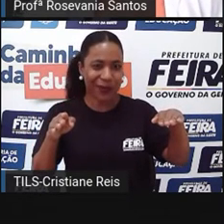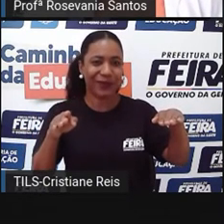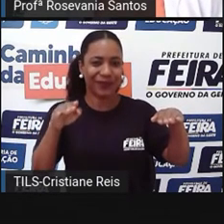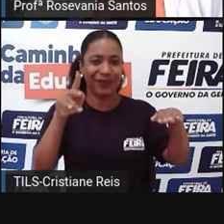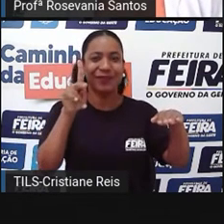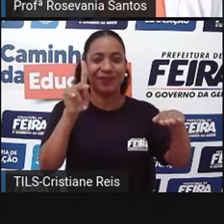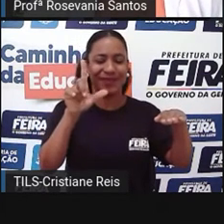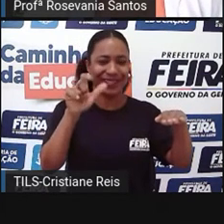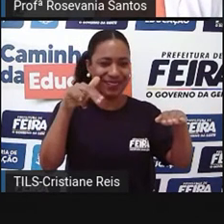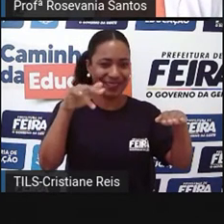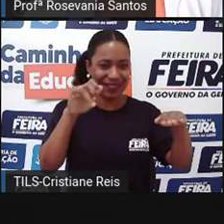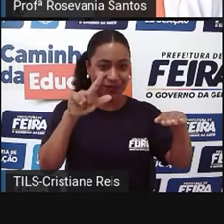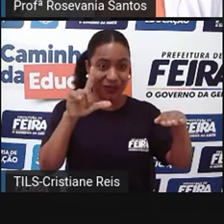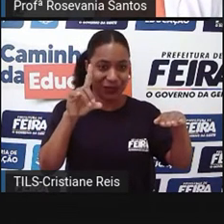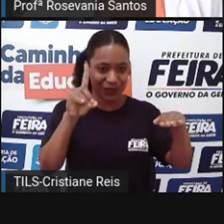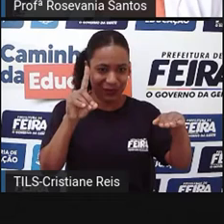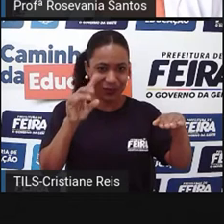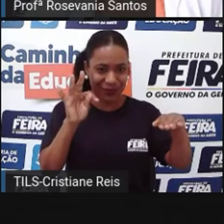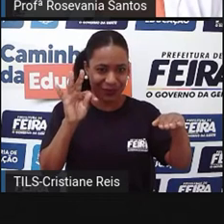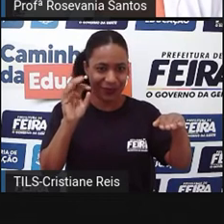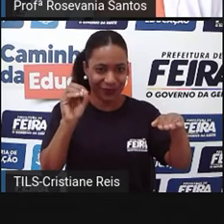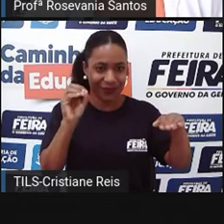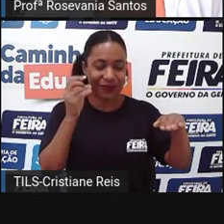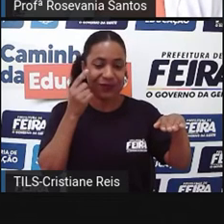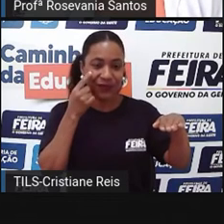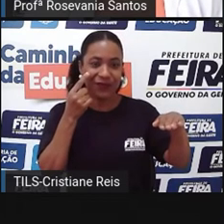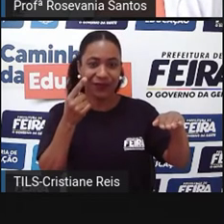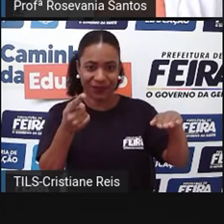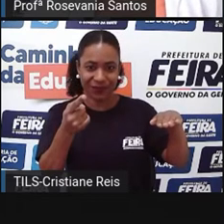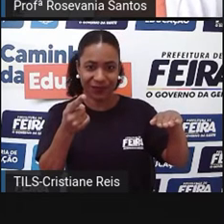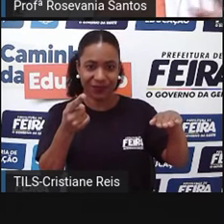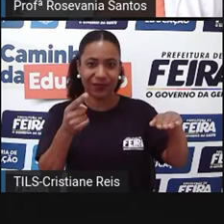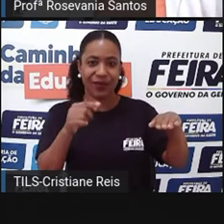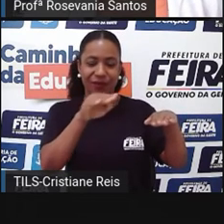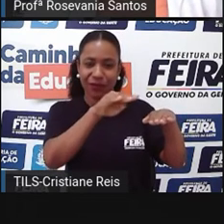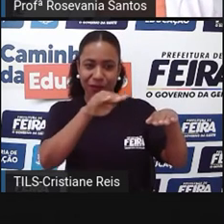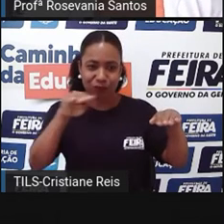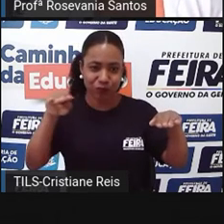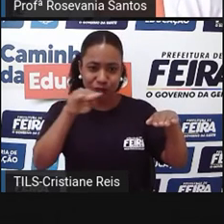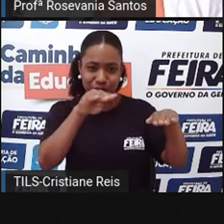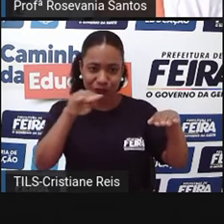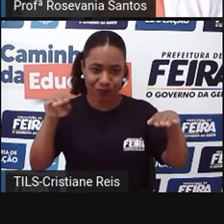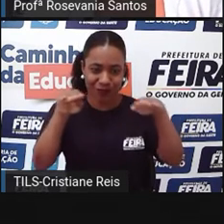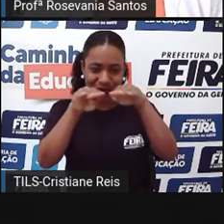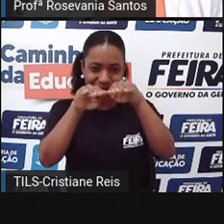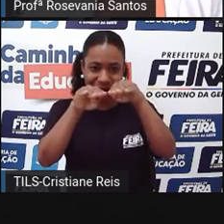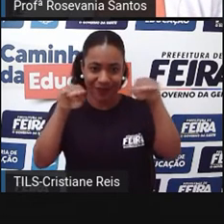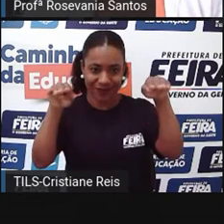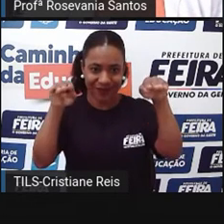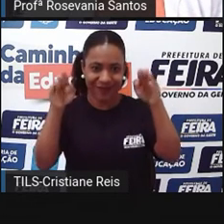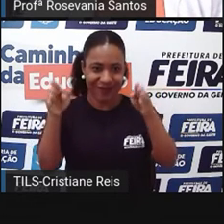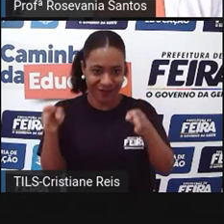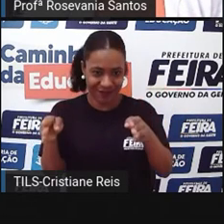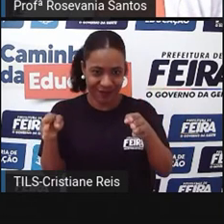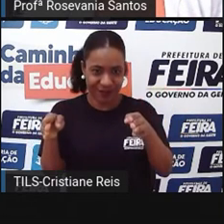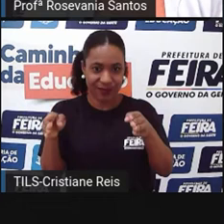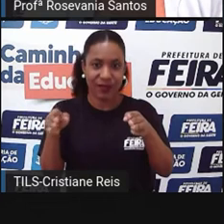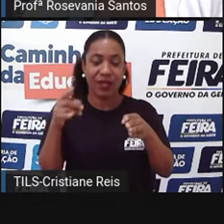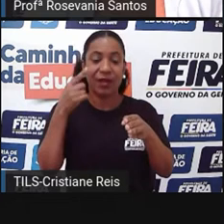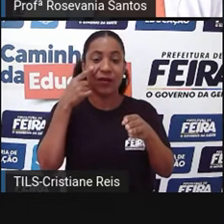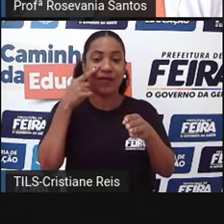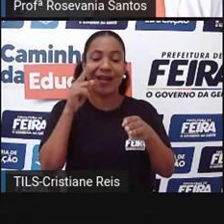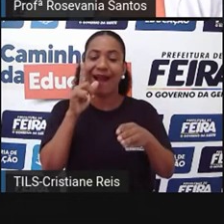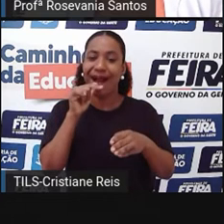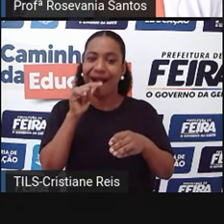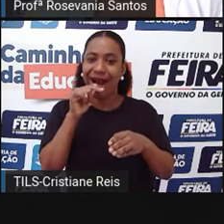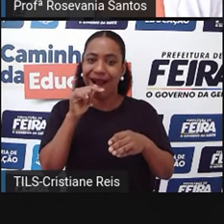planaltos, e percebam que ele tem, né, é um topo, pouquinho plano, né, as áreas, olha o nível do mar,